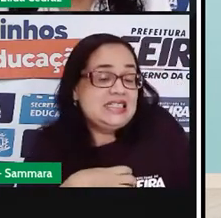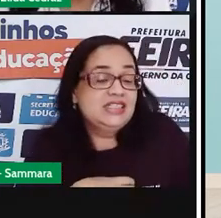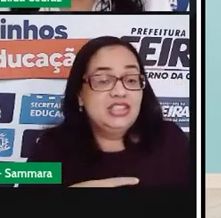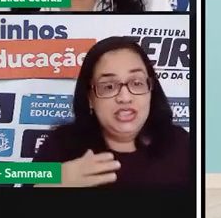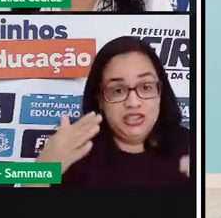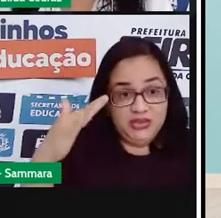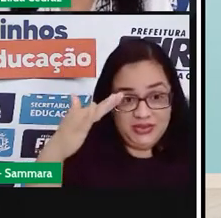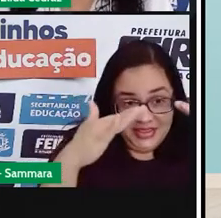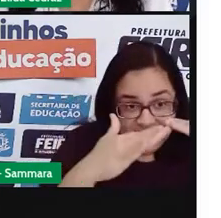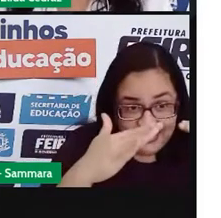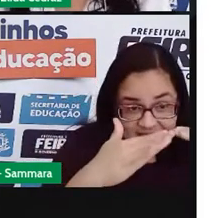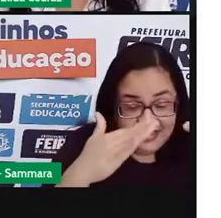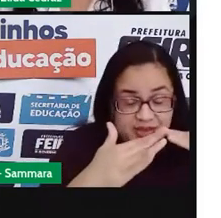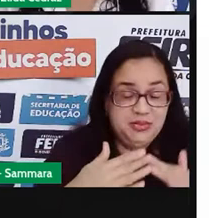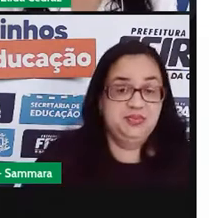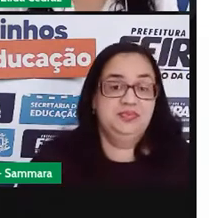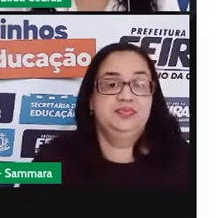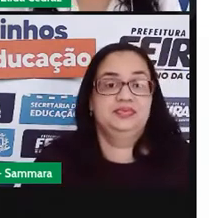casa.